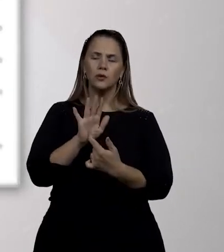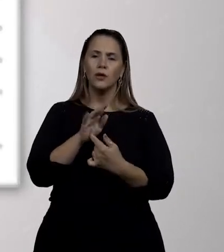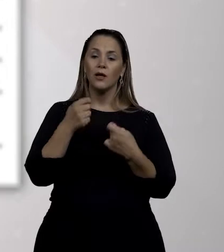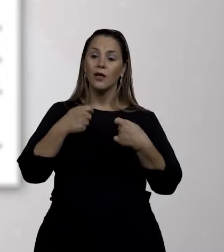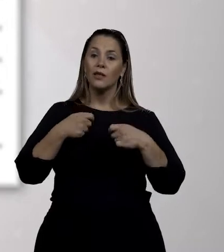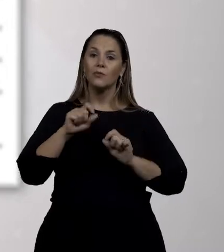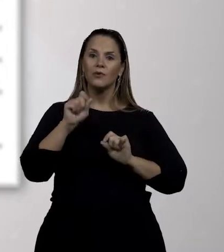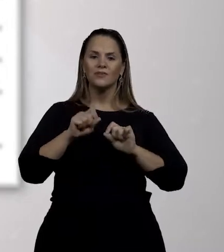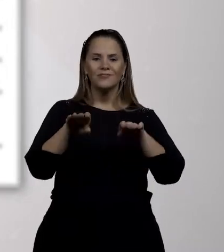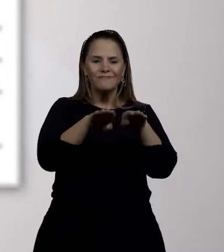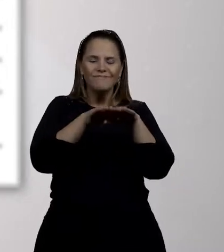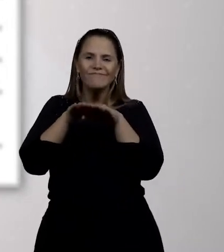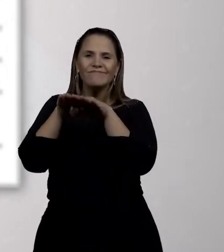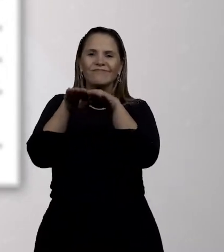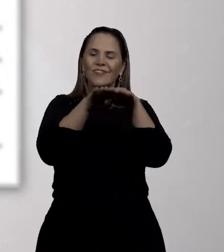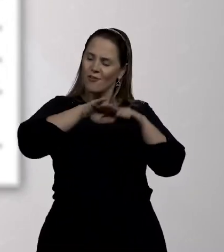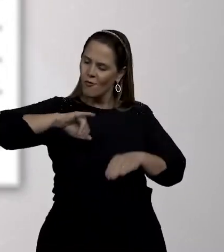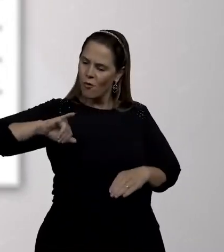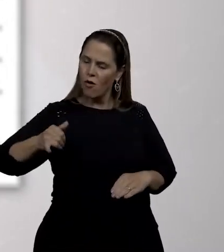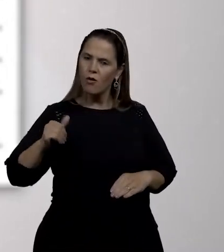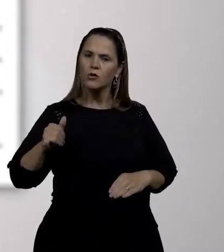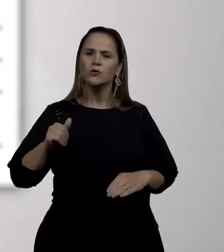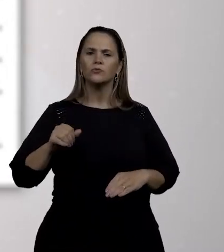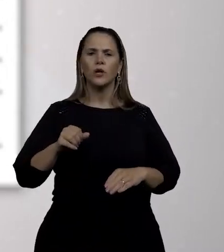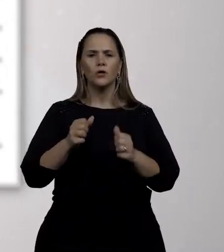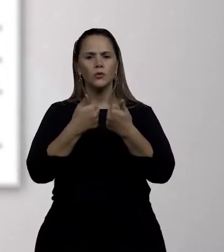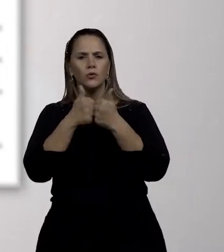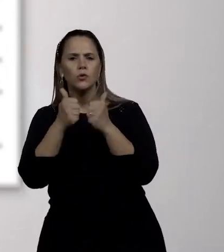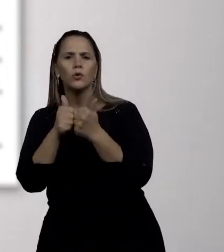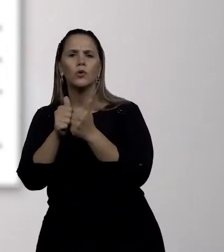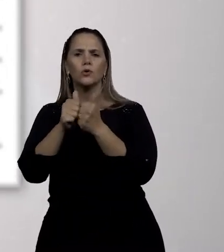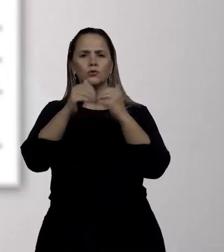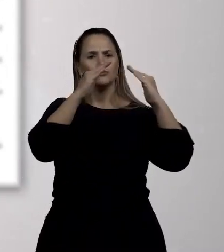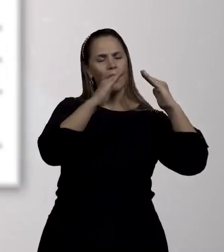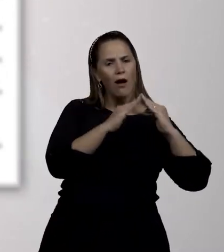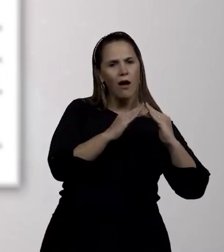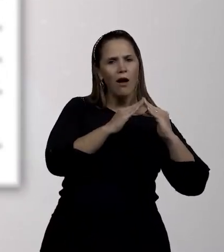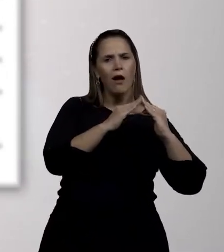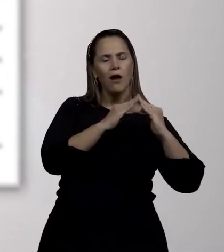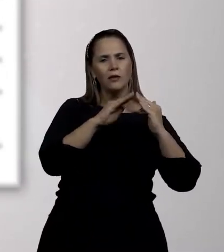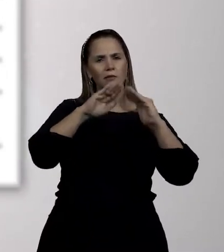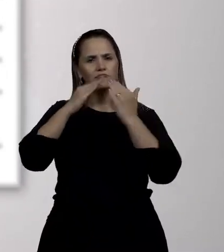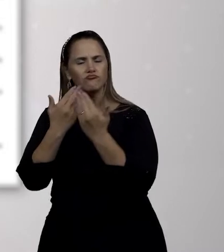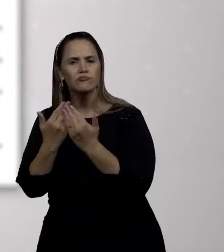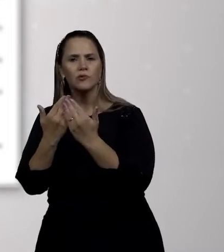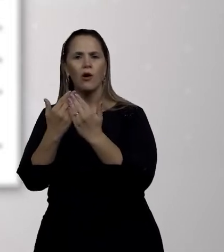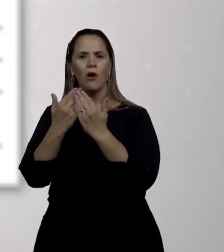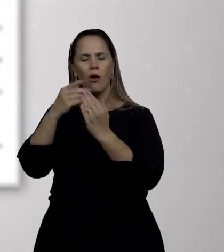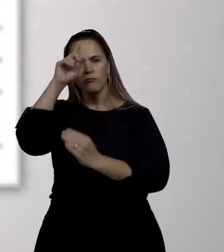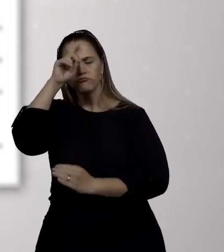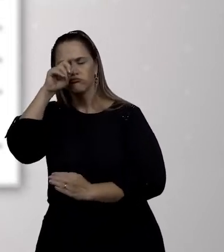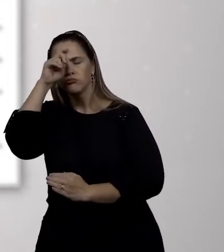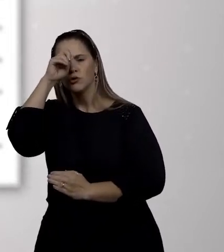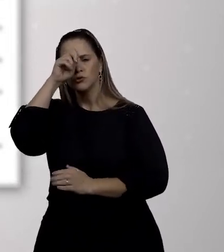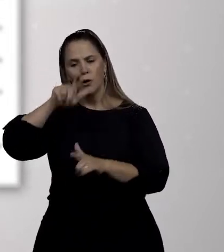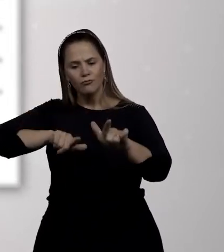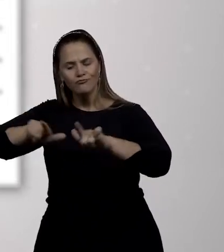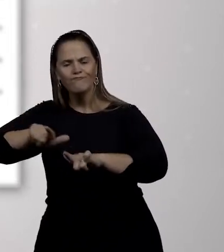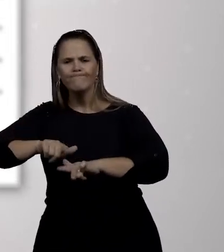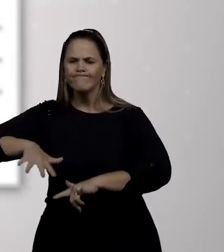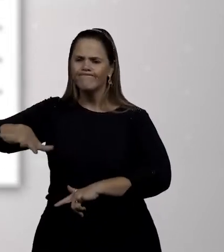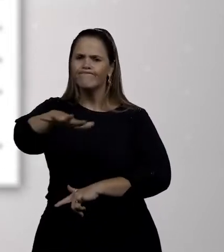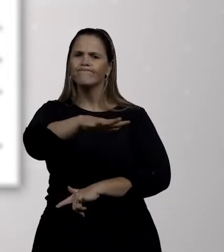devem ter igualdade de oportunidade no transporte, residências, escolas, hospitais e trabalho,